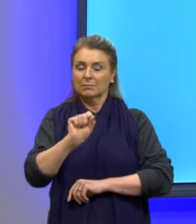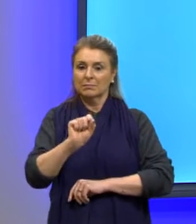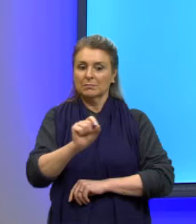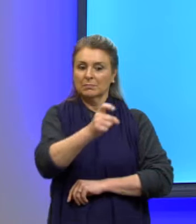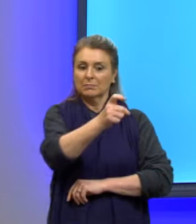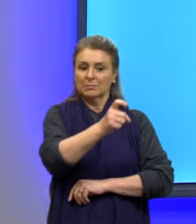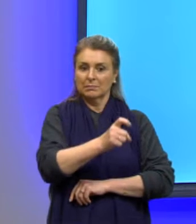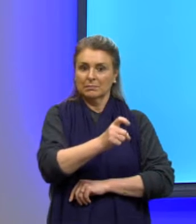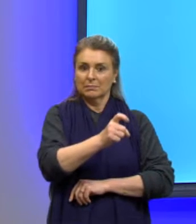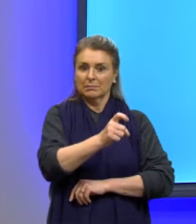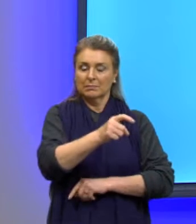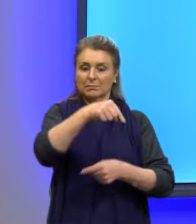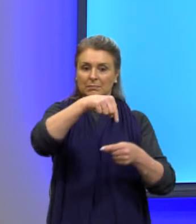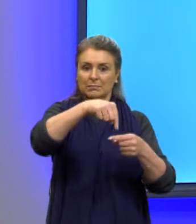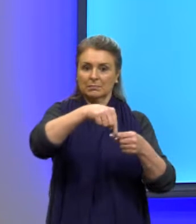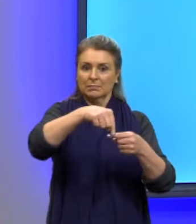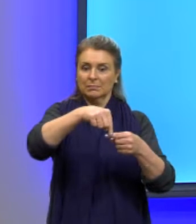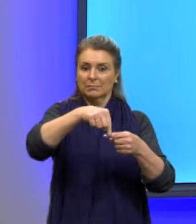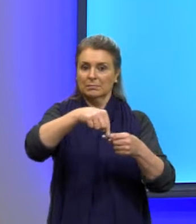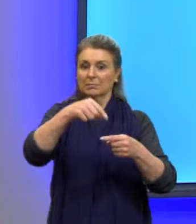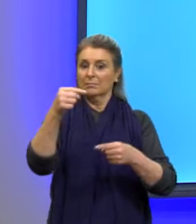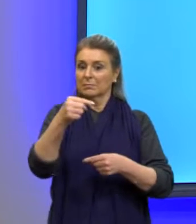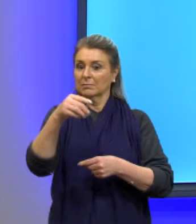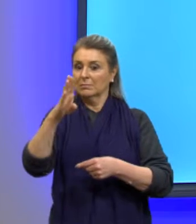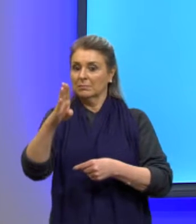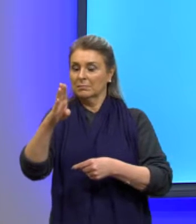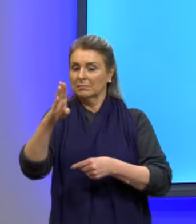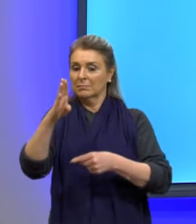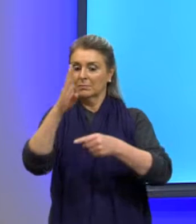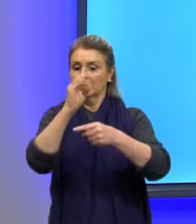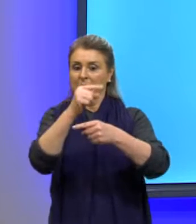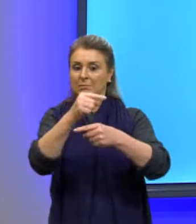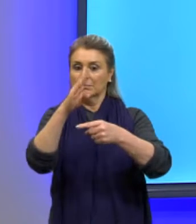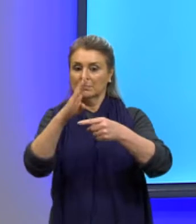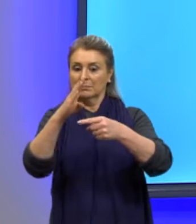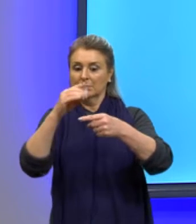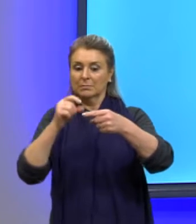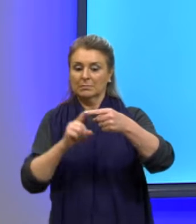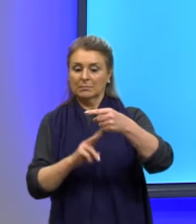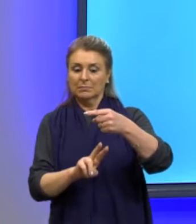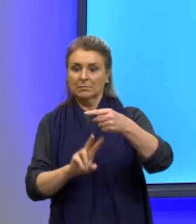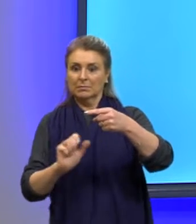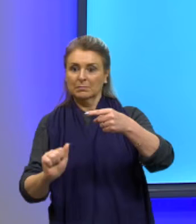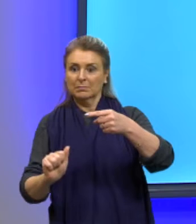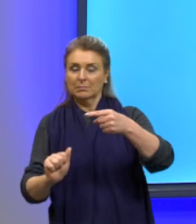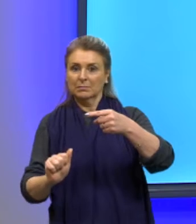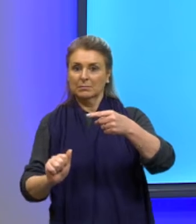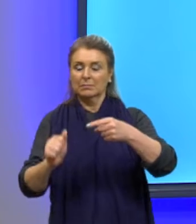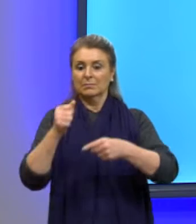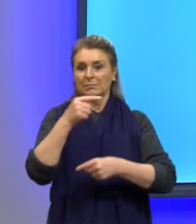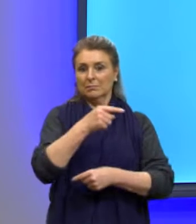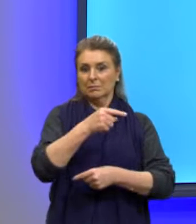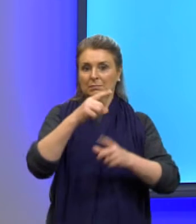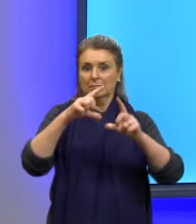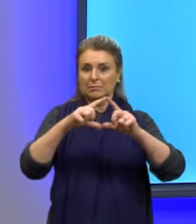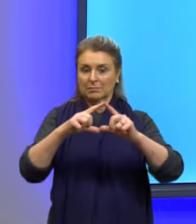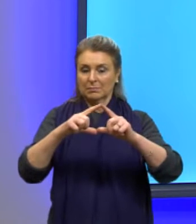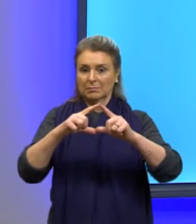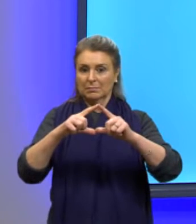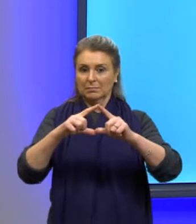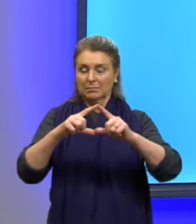X do vértice, menos B sobre 2A. Para o Y do vértice, menos delta sobre 4A.